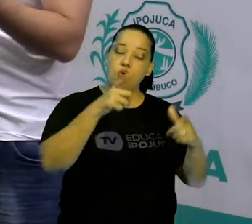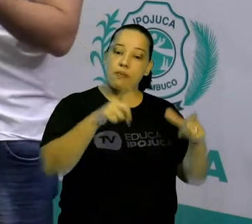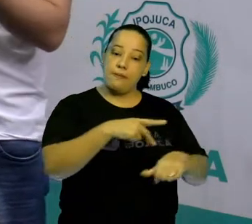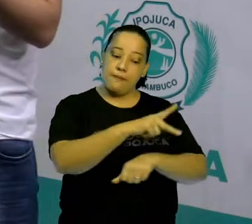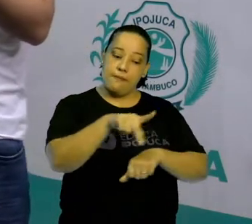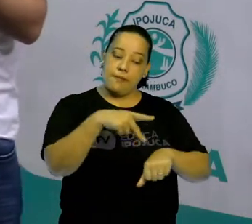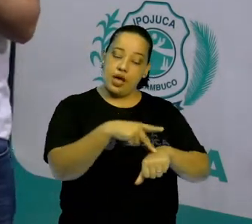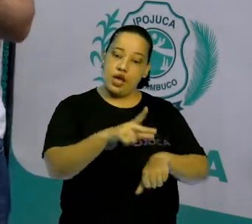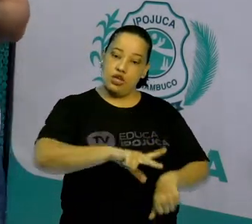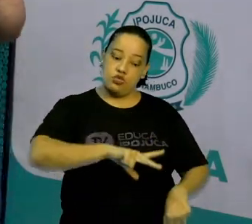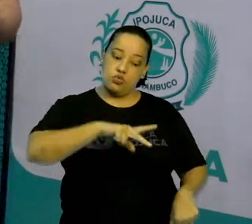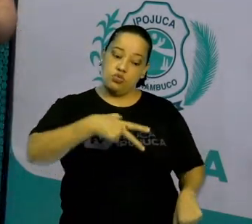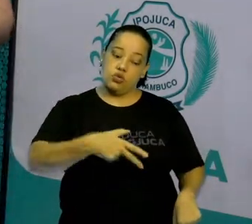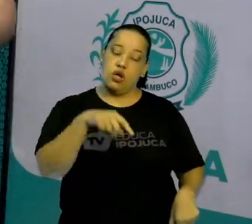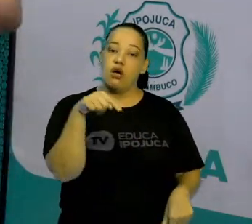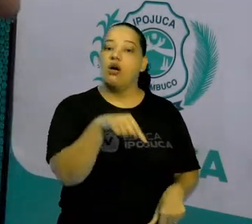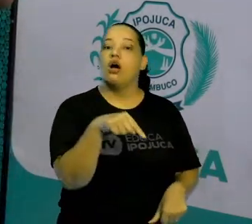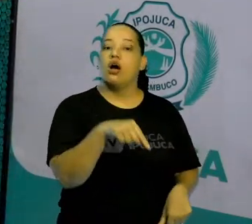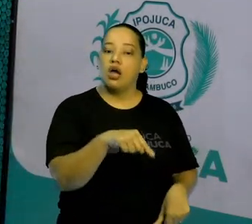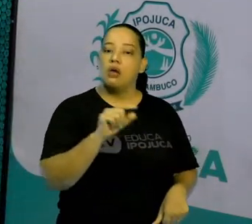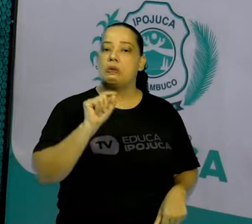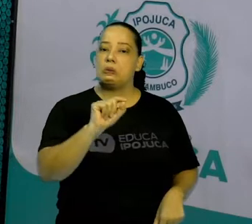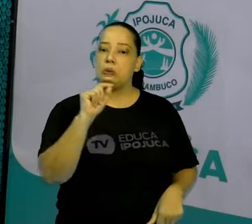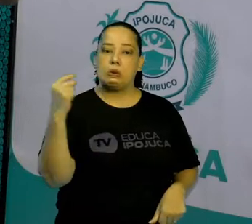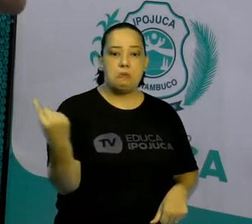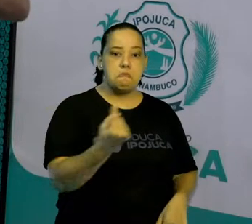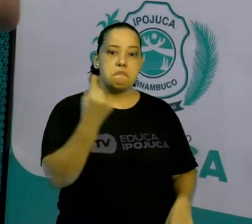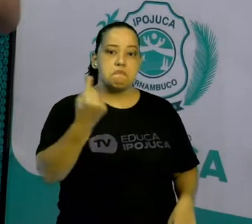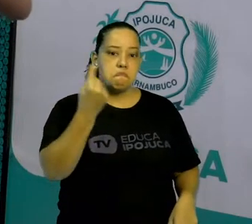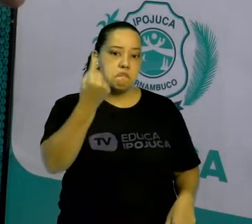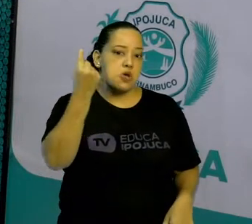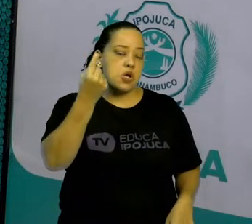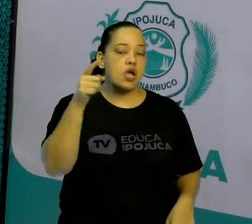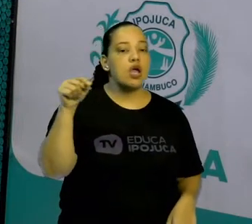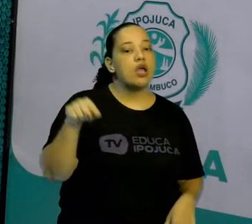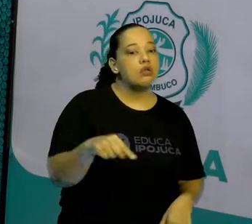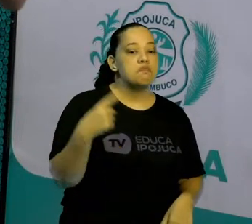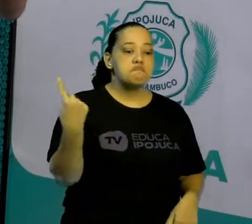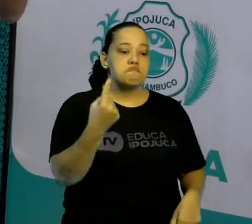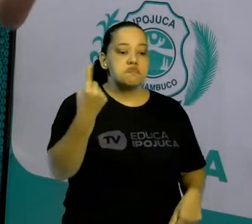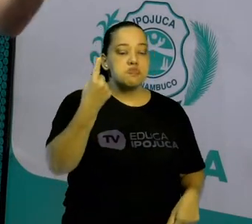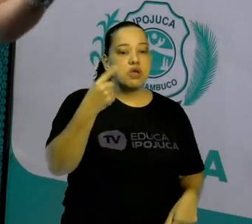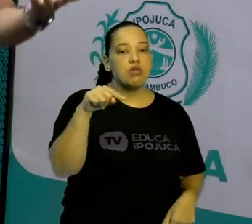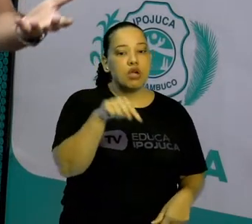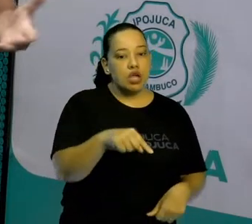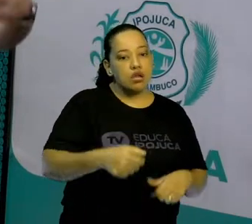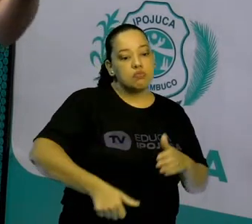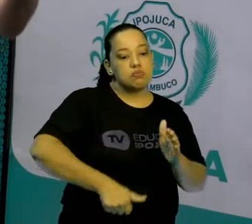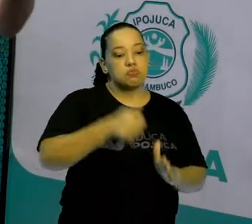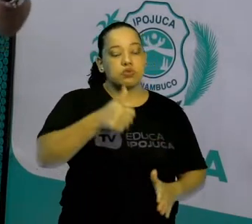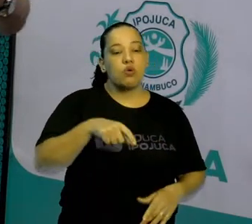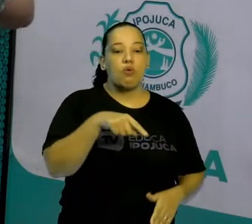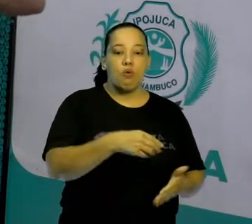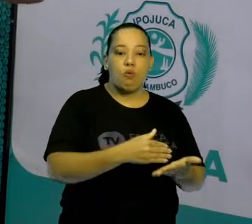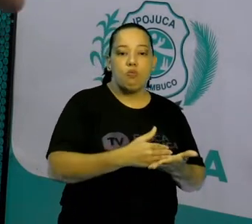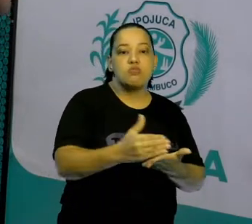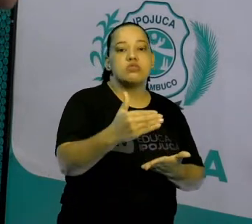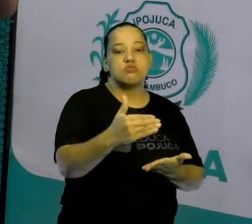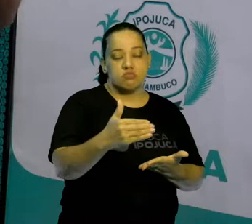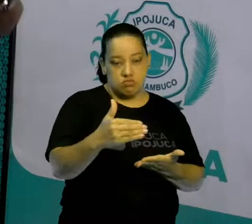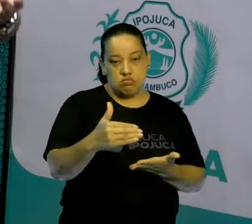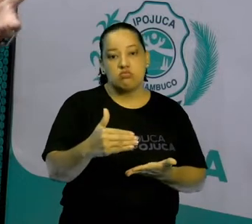pioneiro na expansão marítima. O é o pioneiro? O pioneiro quer dizer que é o primeiro a realizar aquela